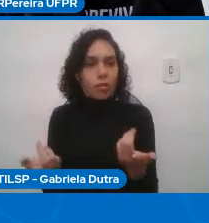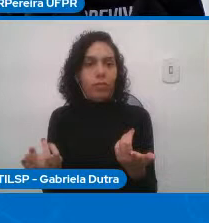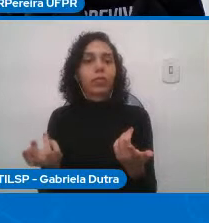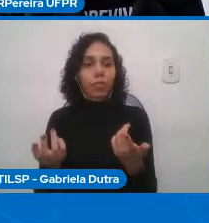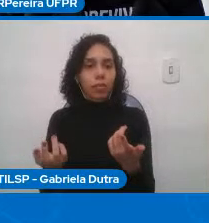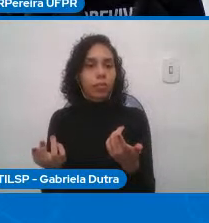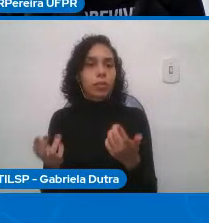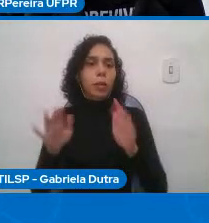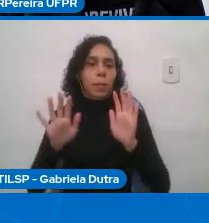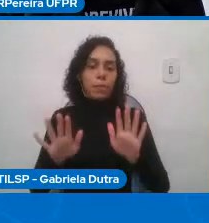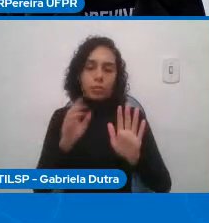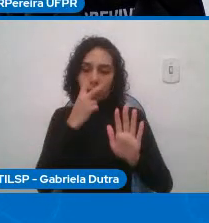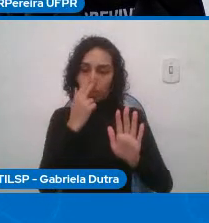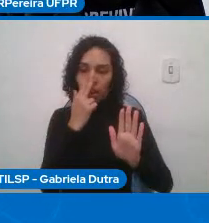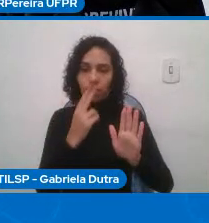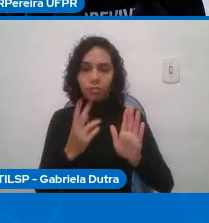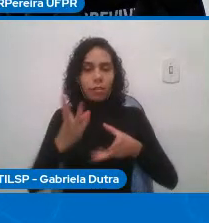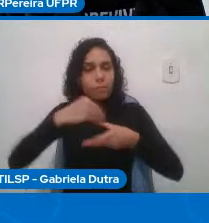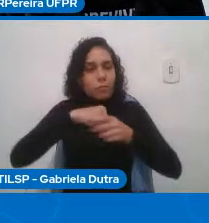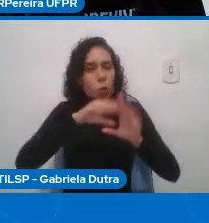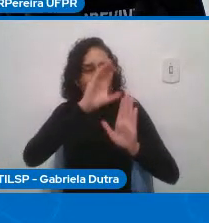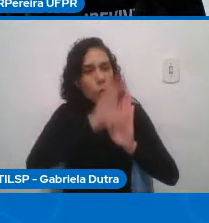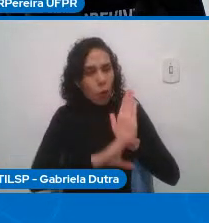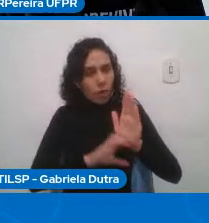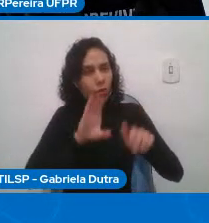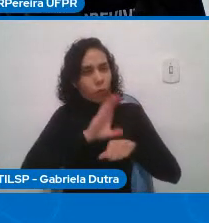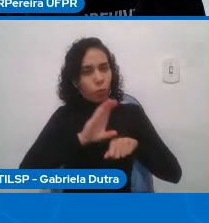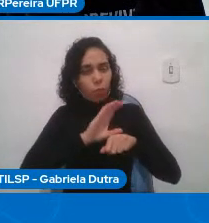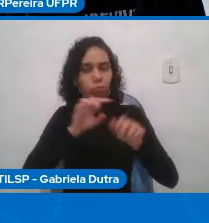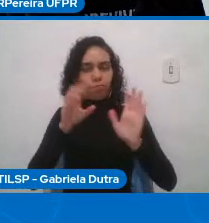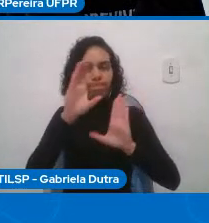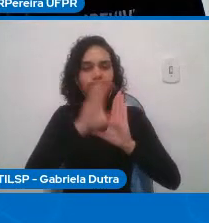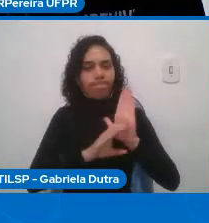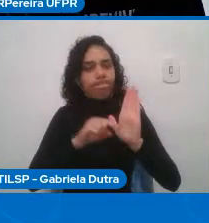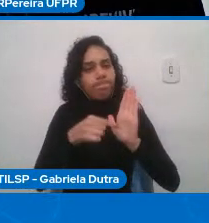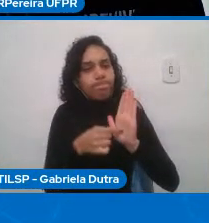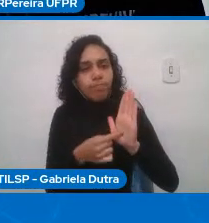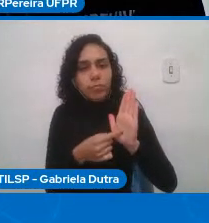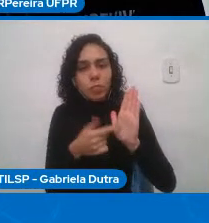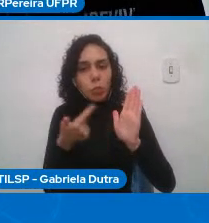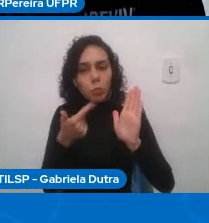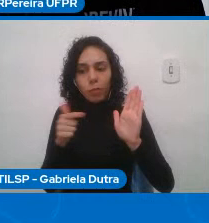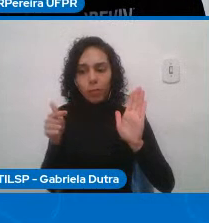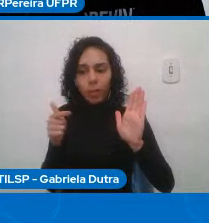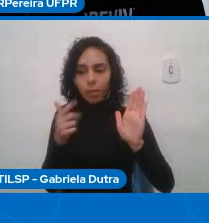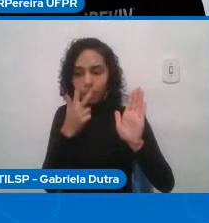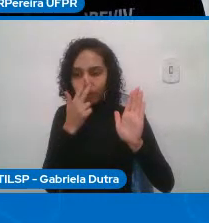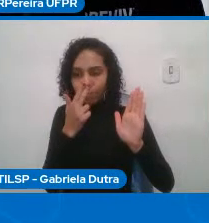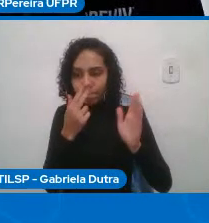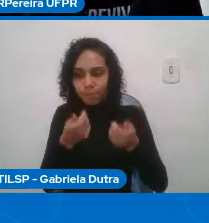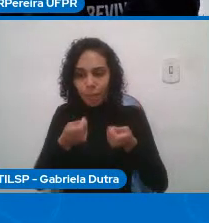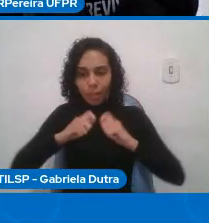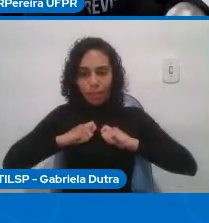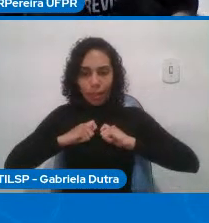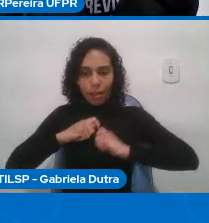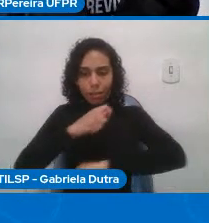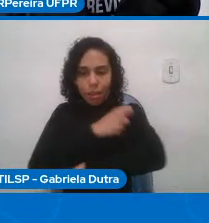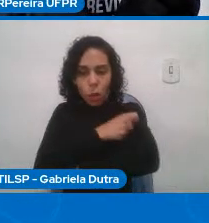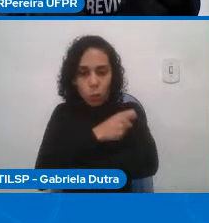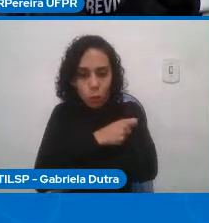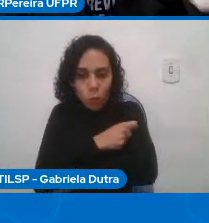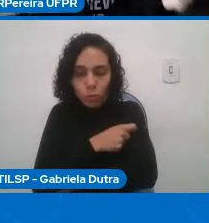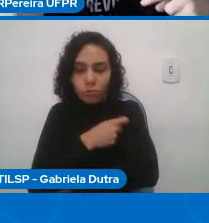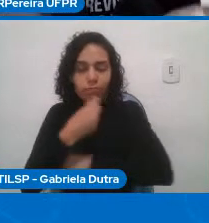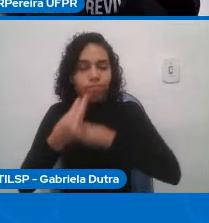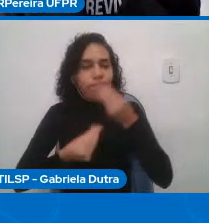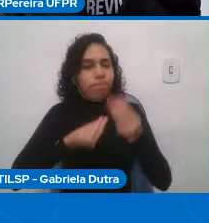nos orientem no sentido de como é que nós desenvolvemos esse entendimento aqui como é que nós capacitamos as